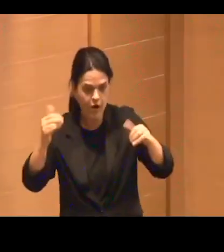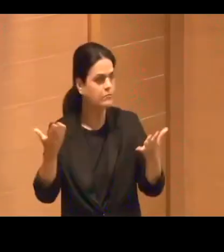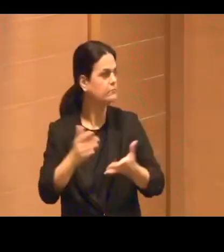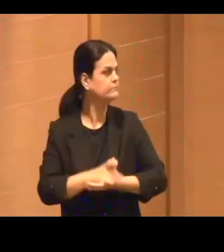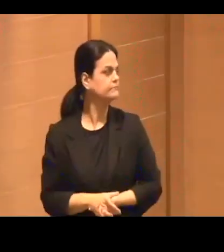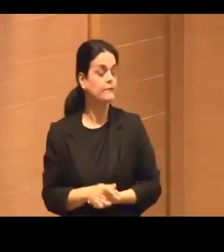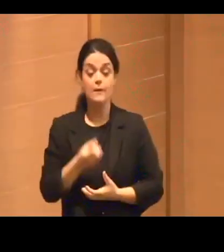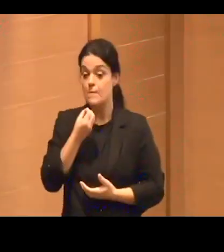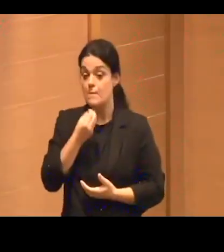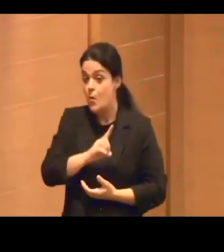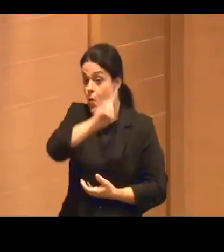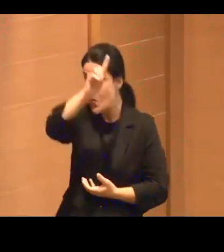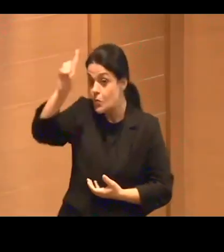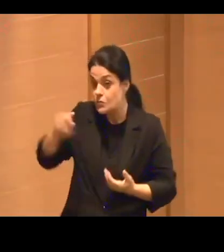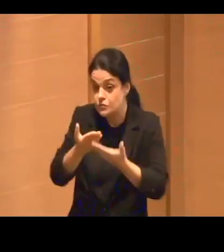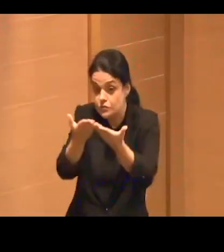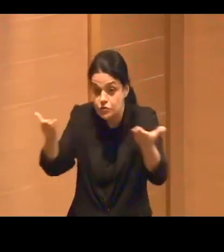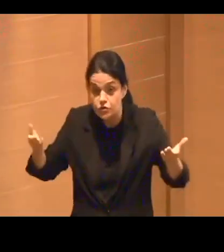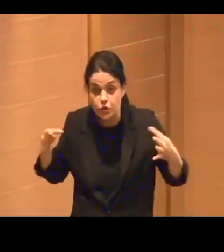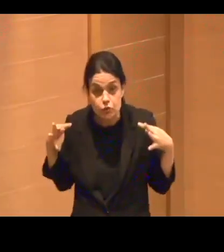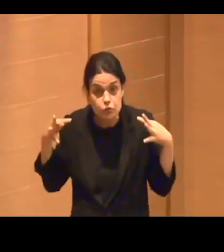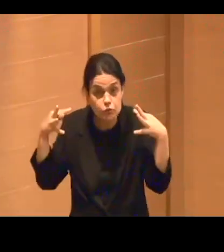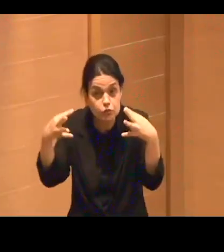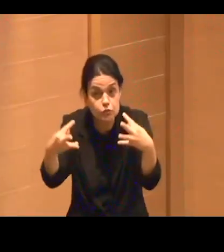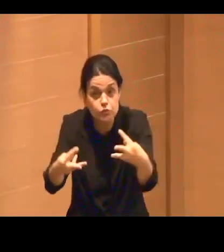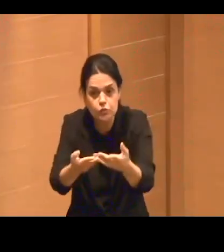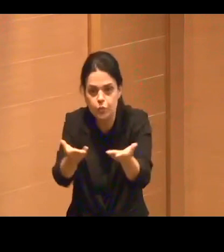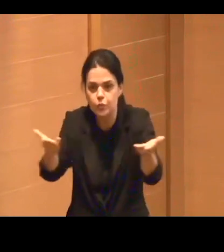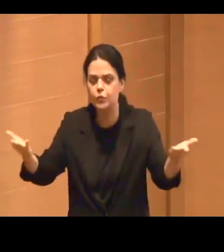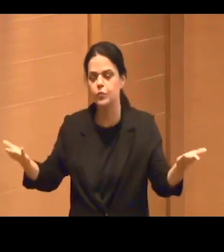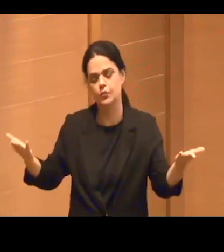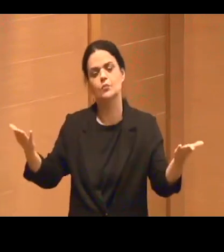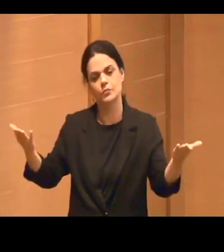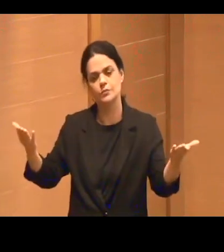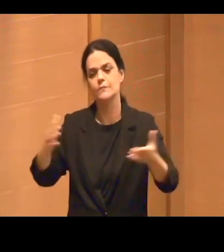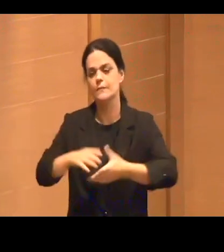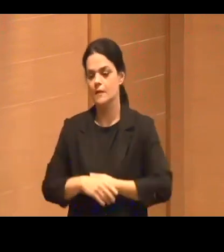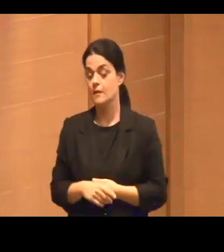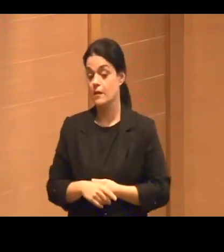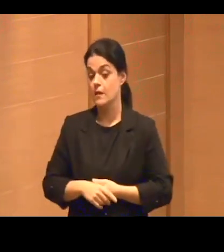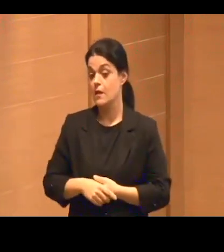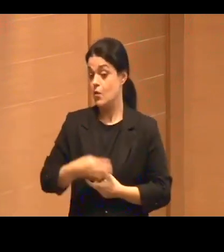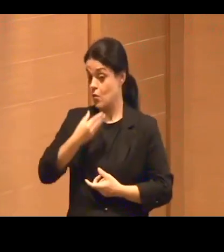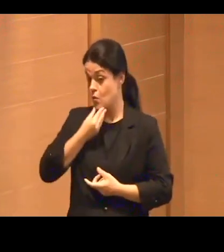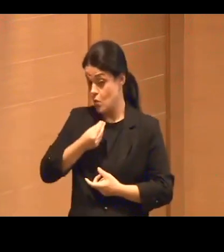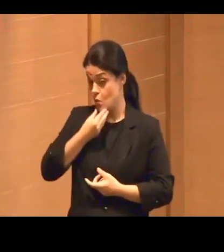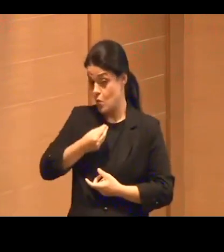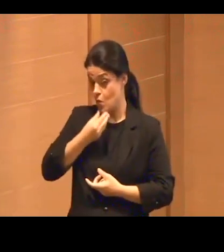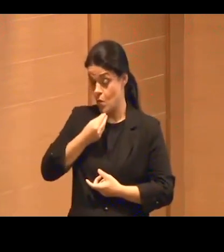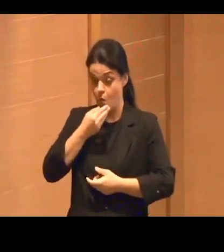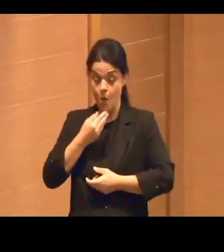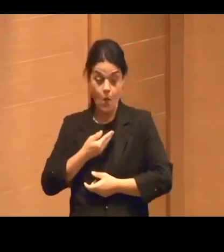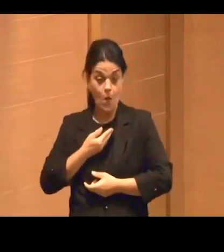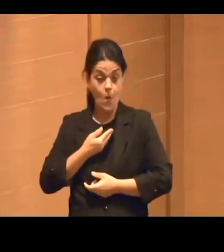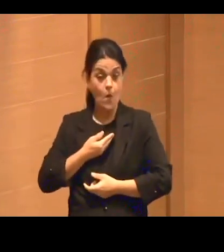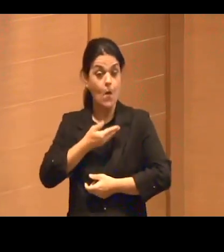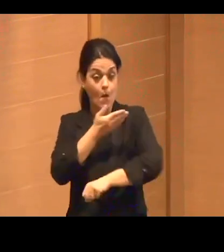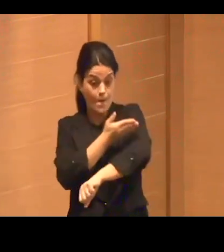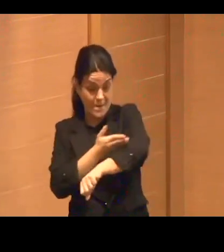Bom dia a todas e todos e todes, eu sou um homem branco, com cabelinho